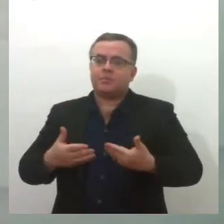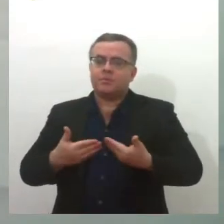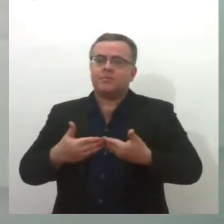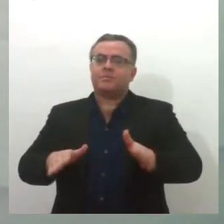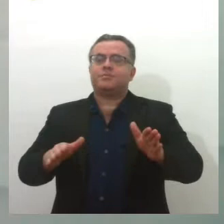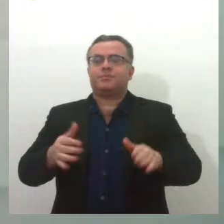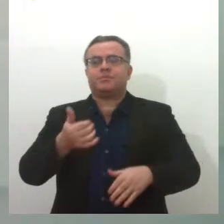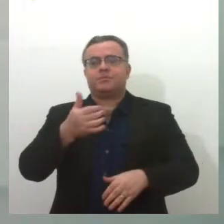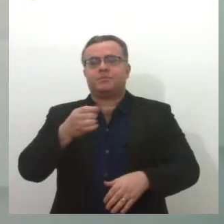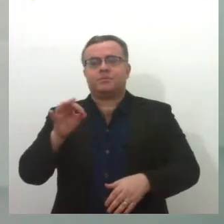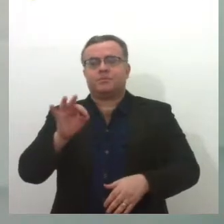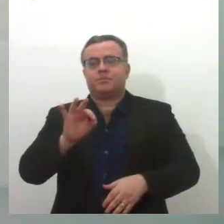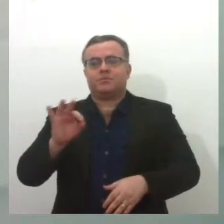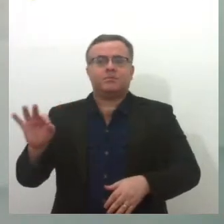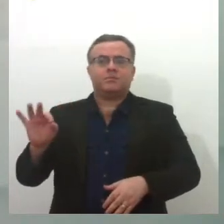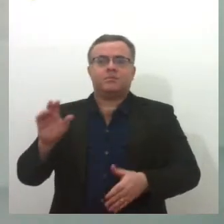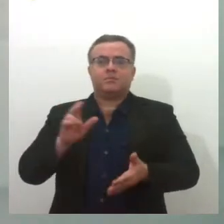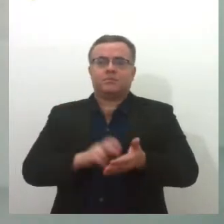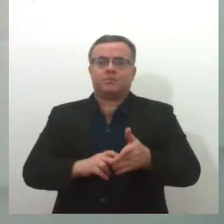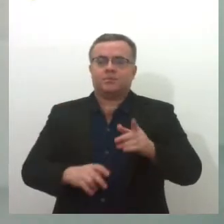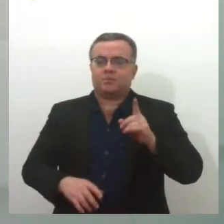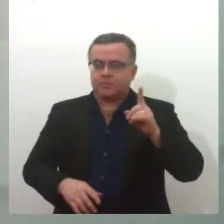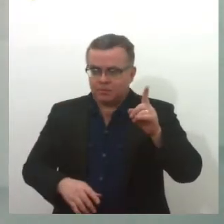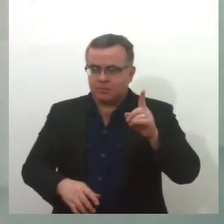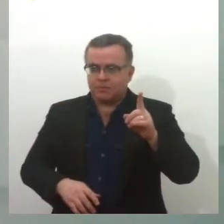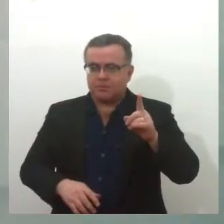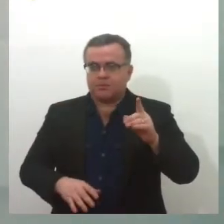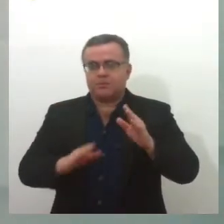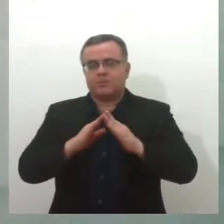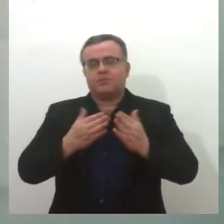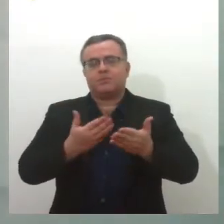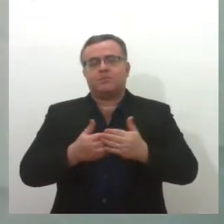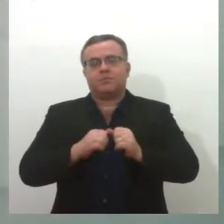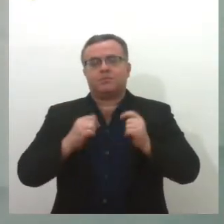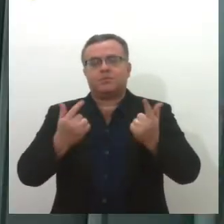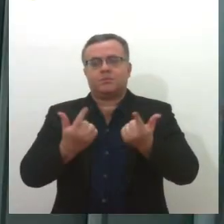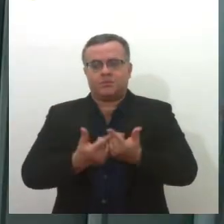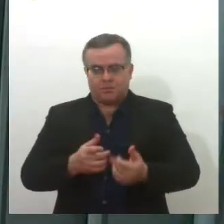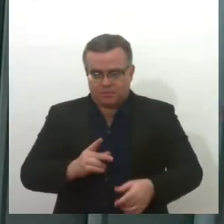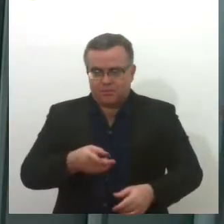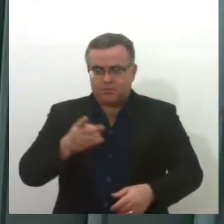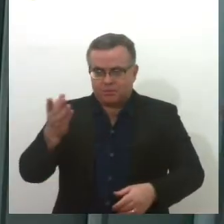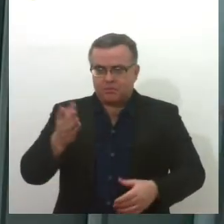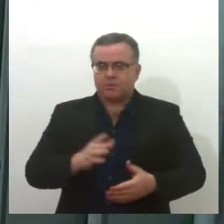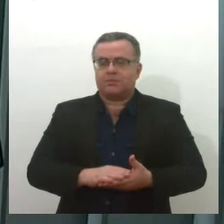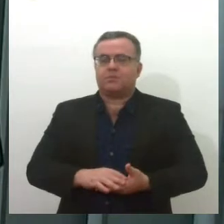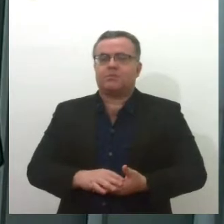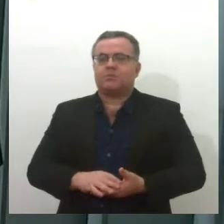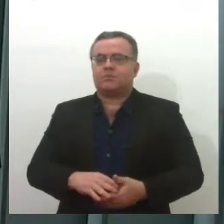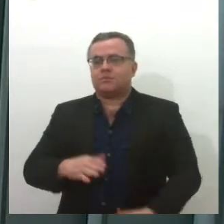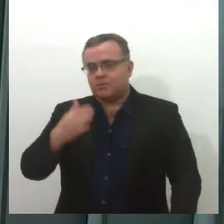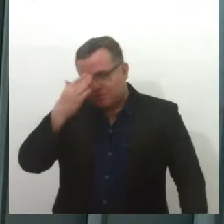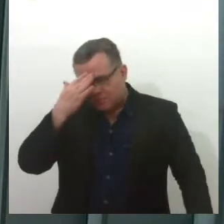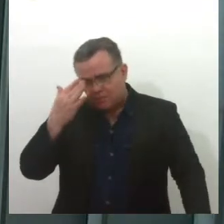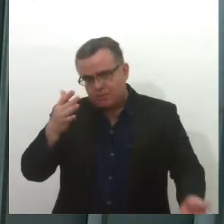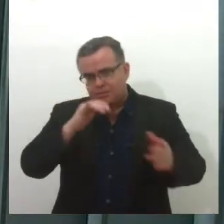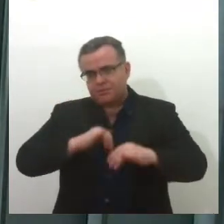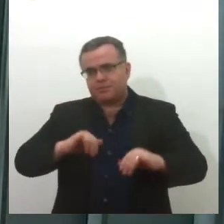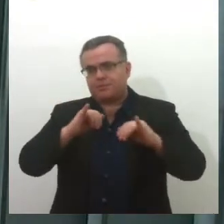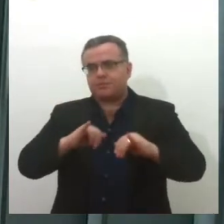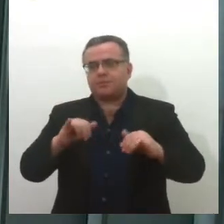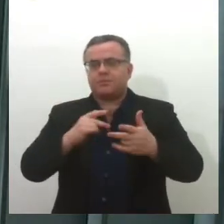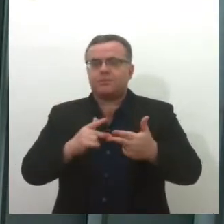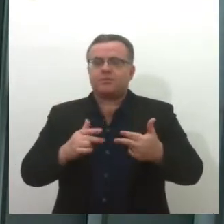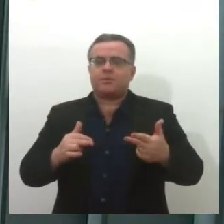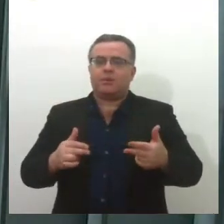às 10 horas da manhã, lá na Escola do Legislativo, Denise, eu volto com você no estúdio. Muito obrigada, Júnior, pelas informações.